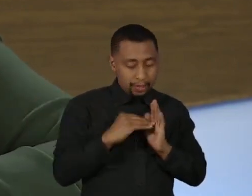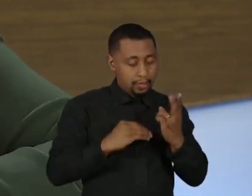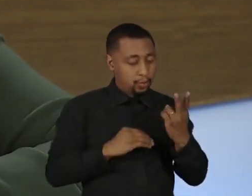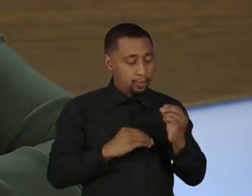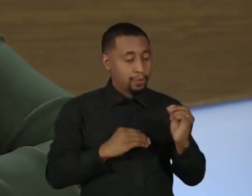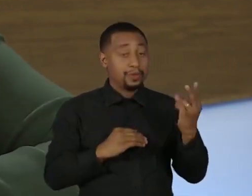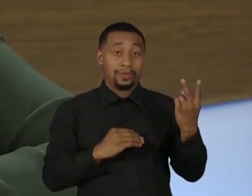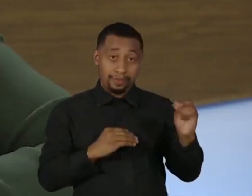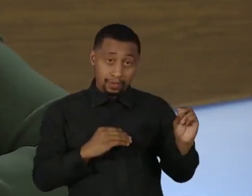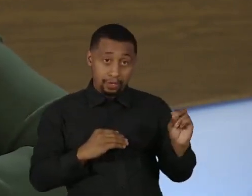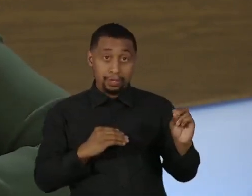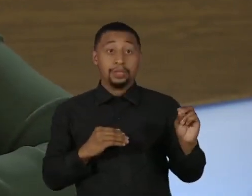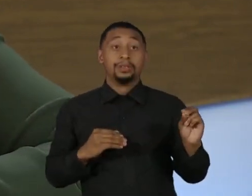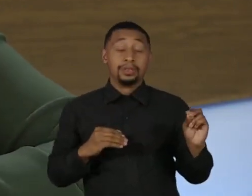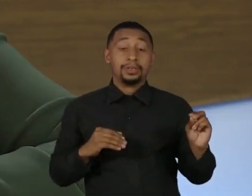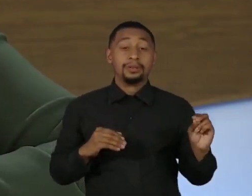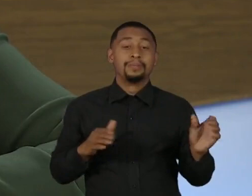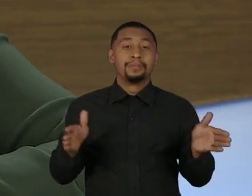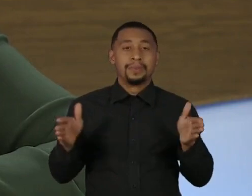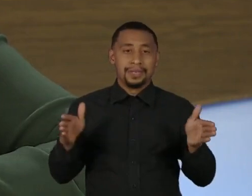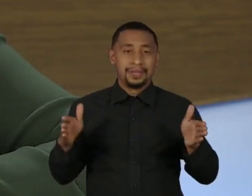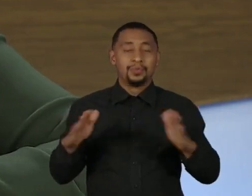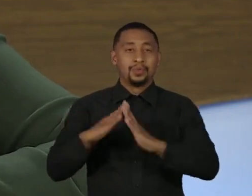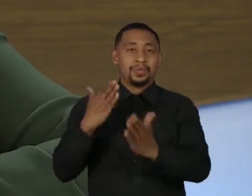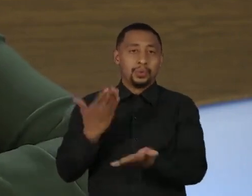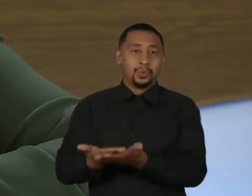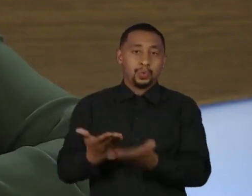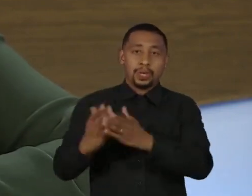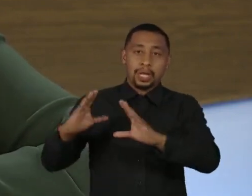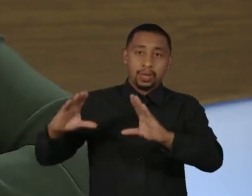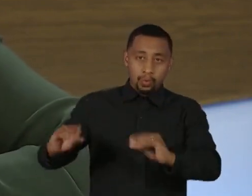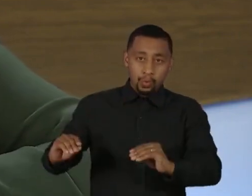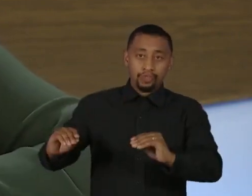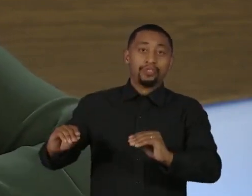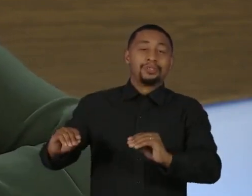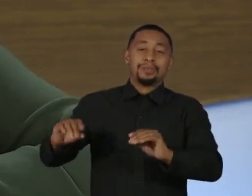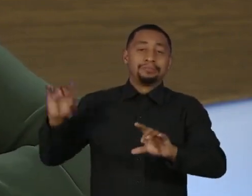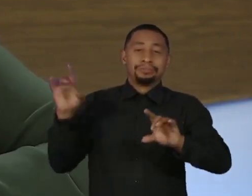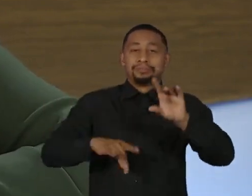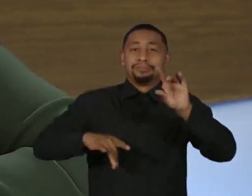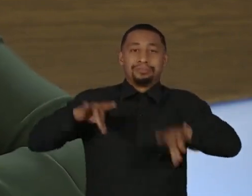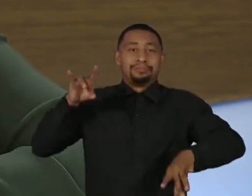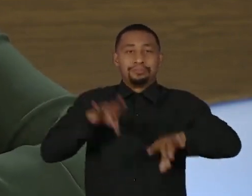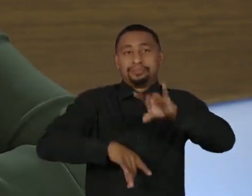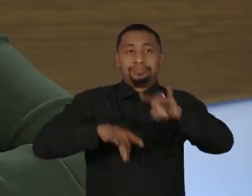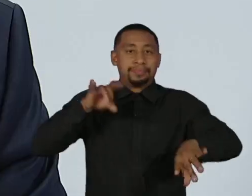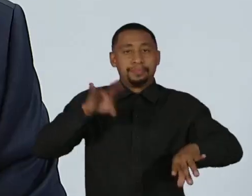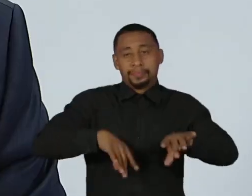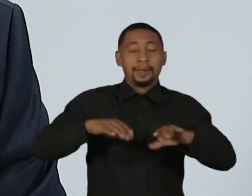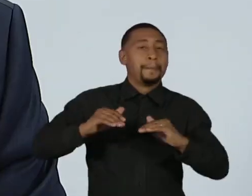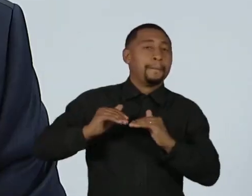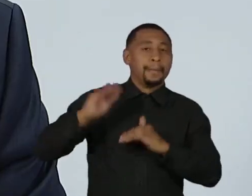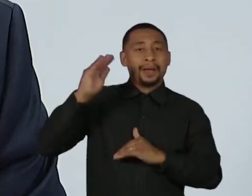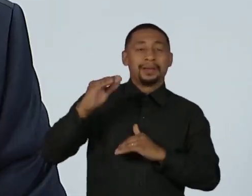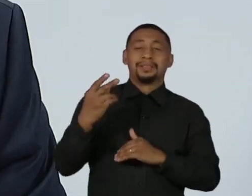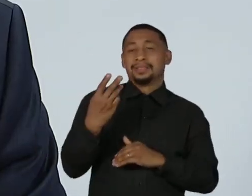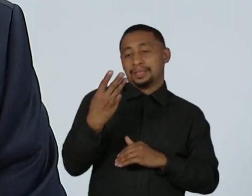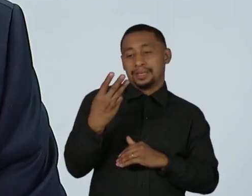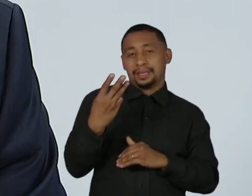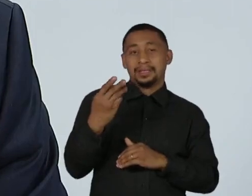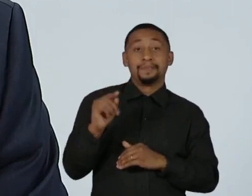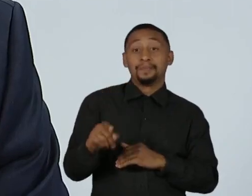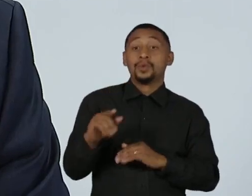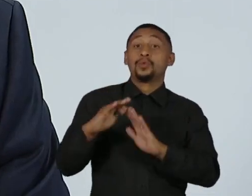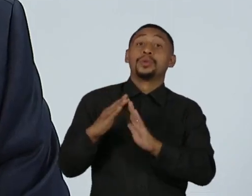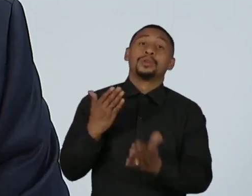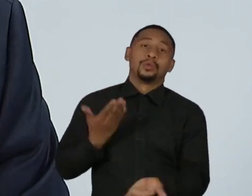de matrículas no período noturno no país e também mais de 3 mil escolas. E isso também se deve muito à